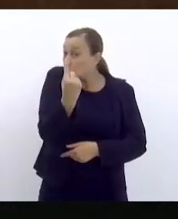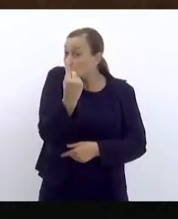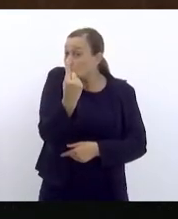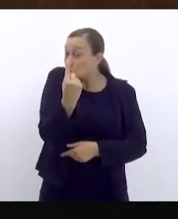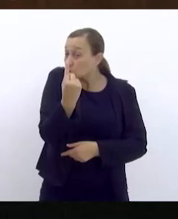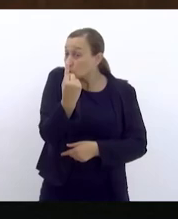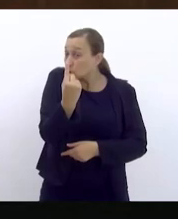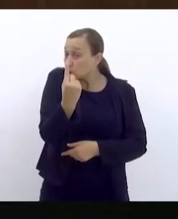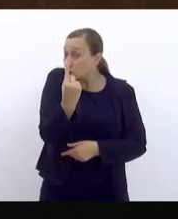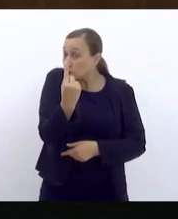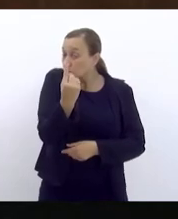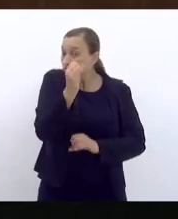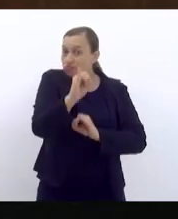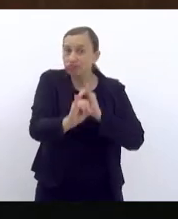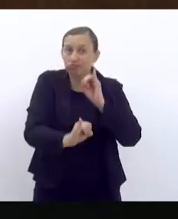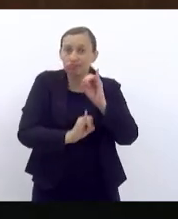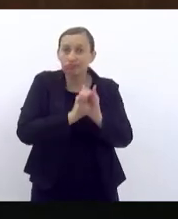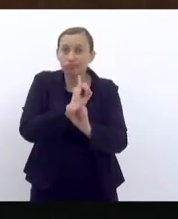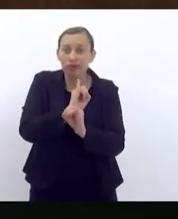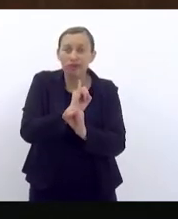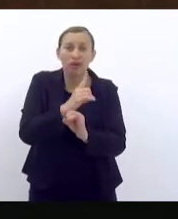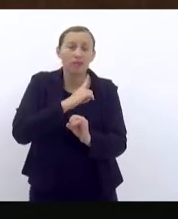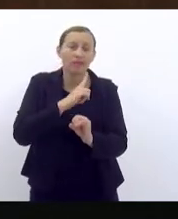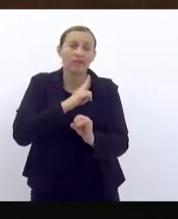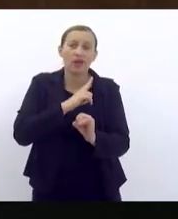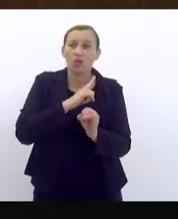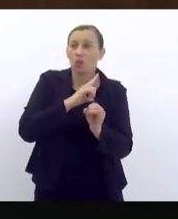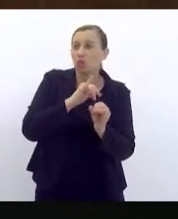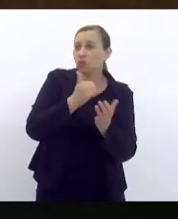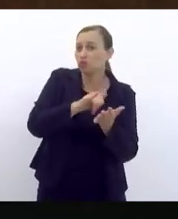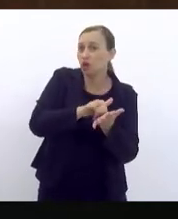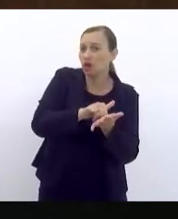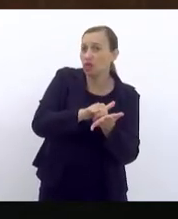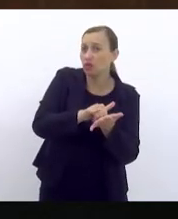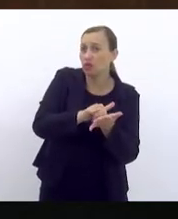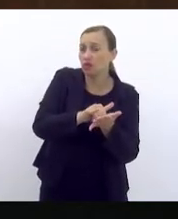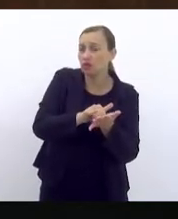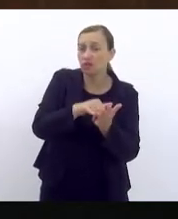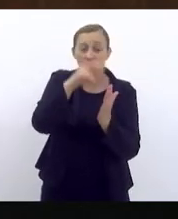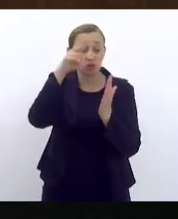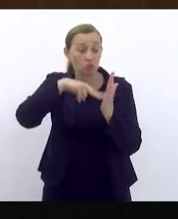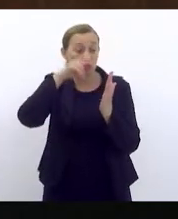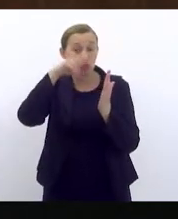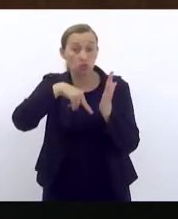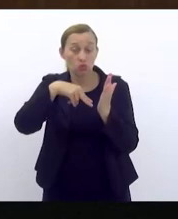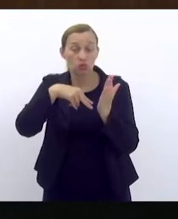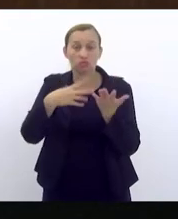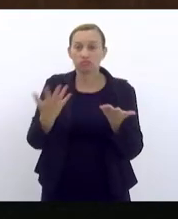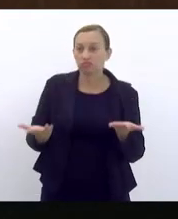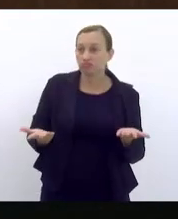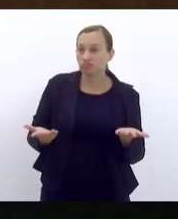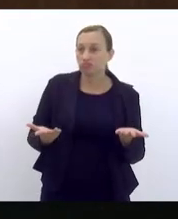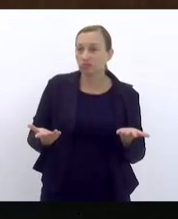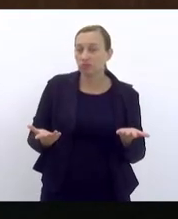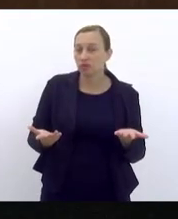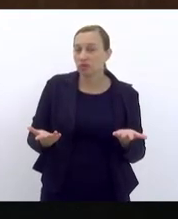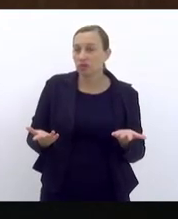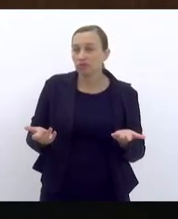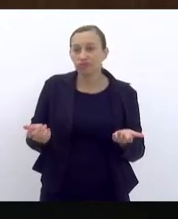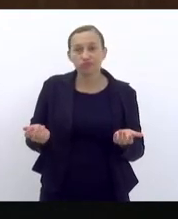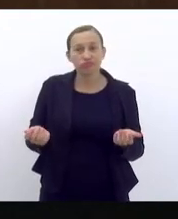digitalizados para ter o telefone fazer a leitura não